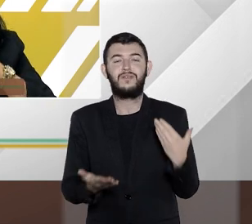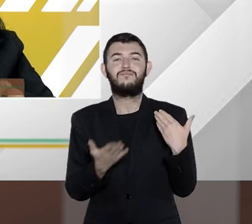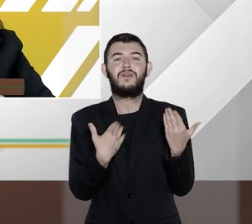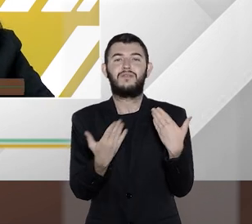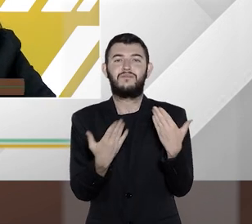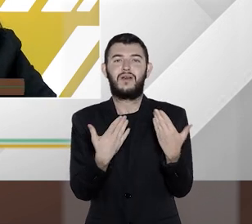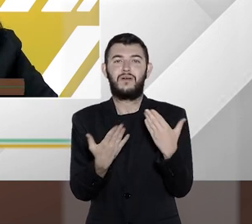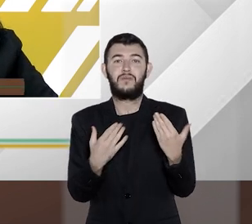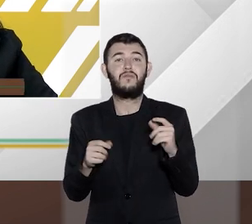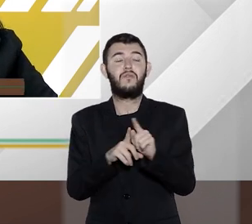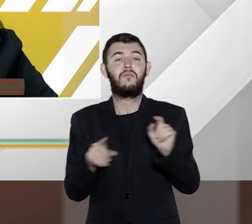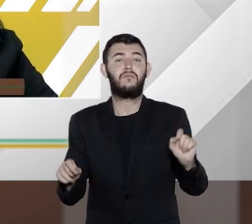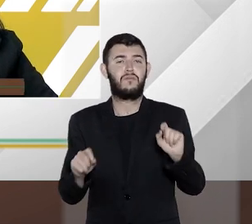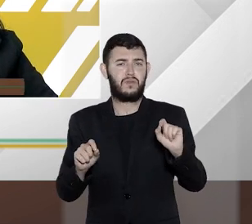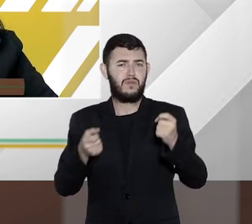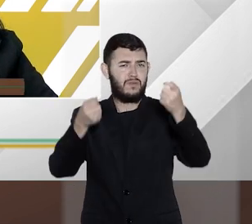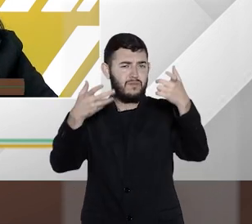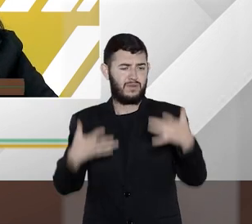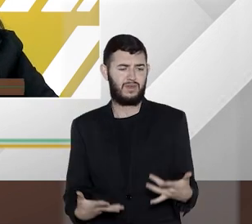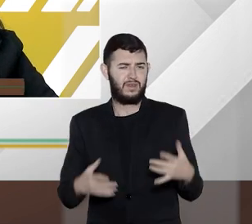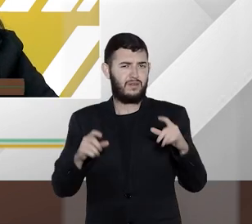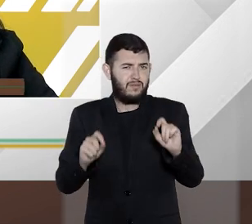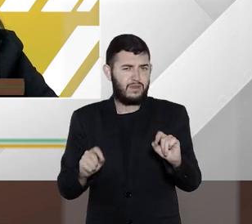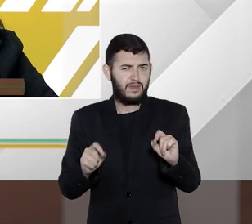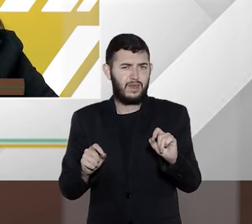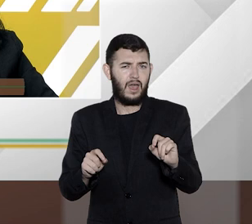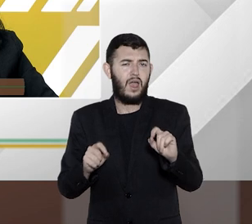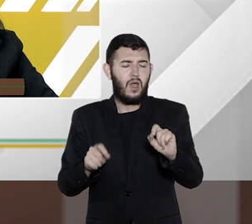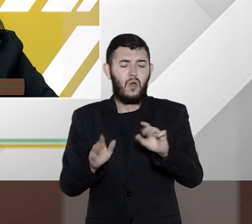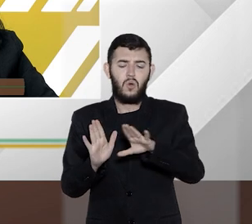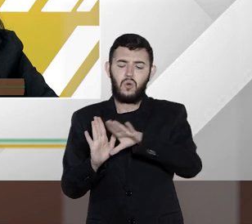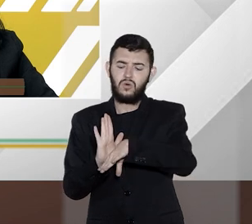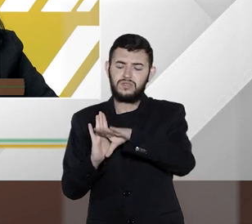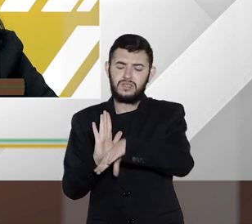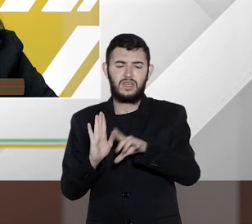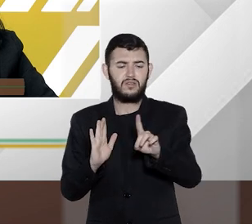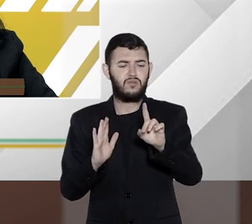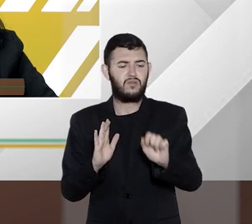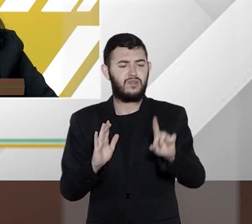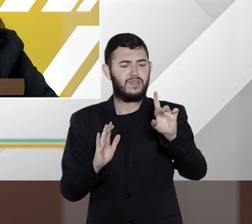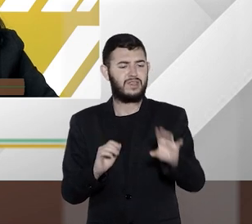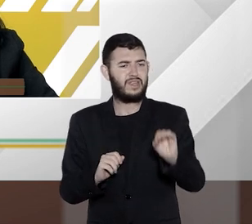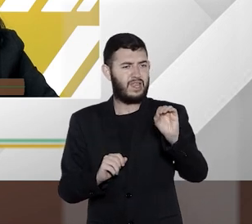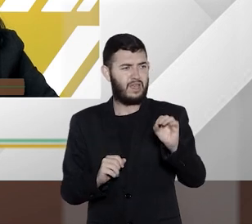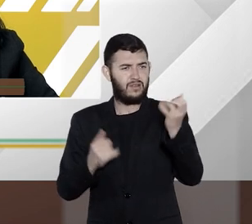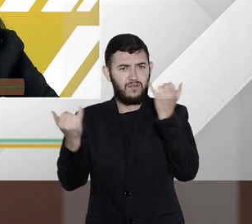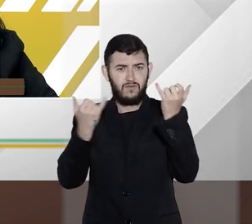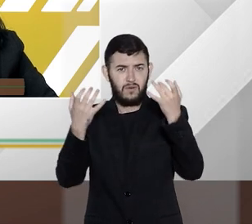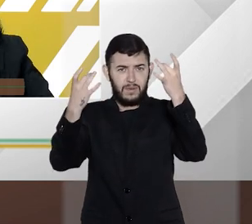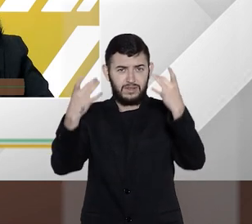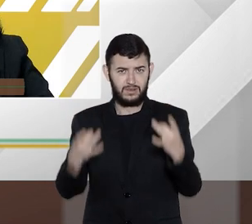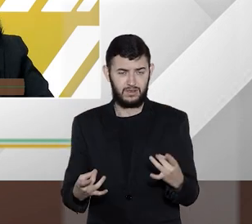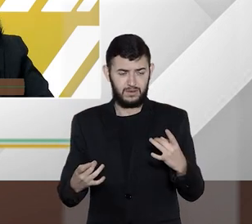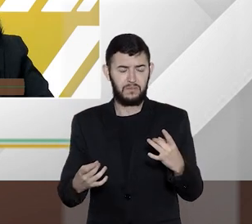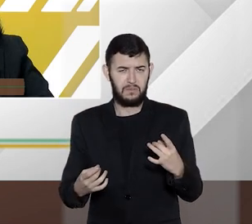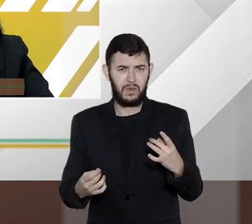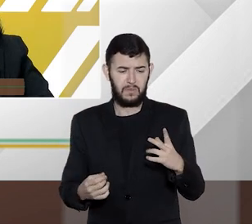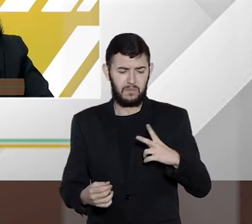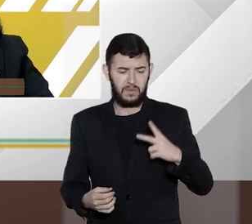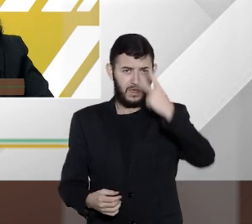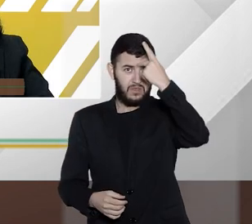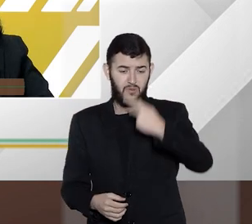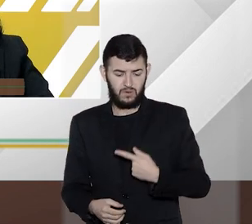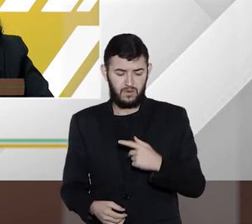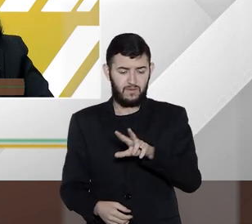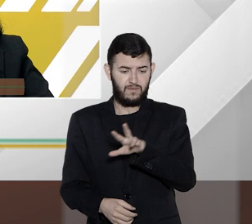conversa em razão da amplitude e generalização do conceito de dados pessoais. A LGPD vai afetar todos os ramos